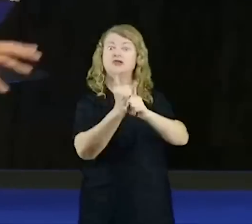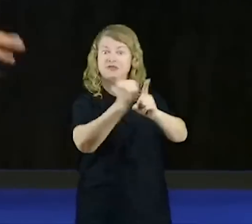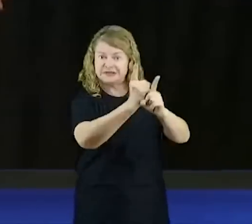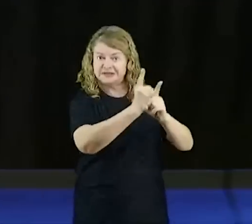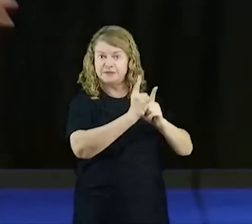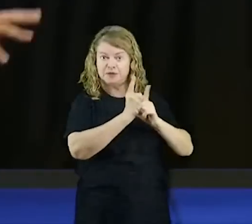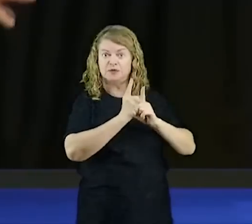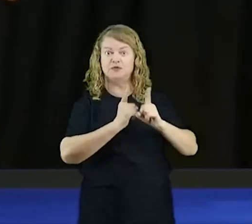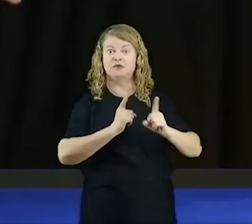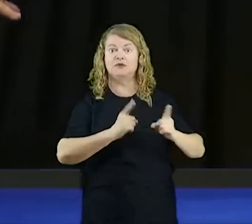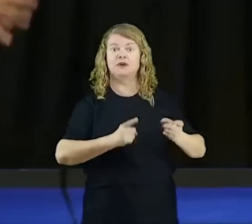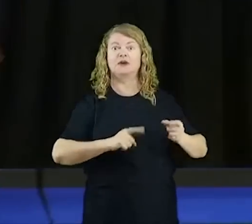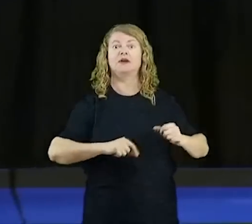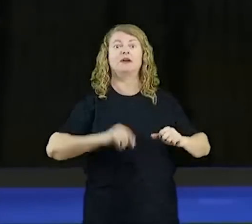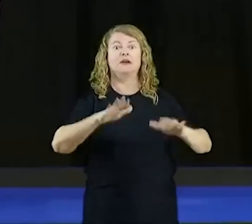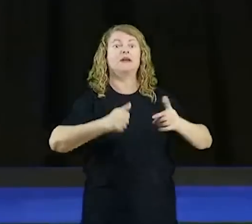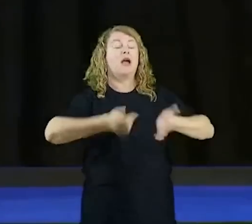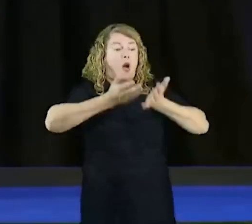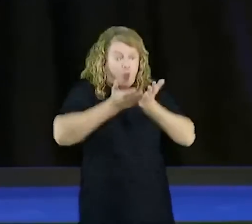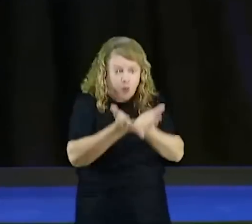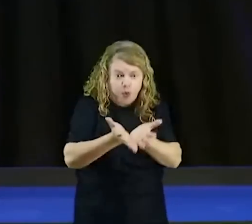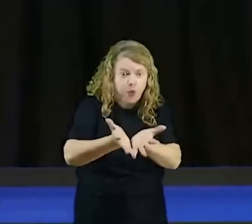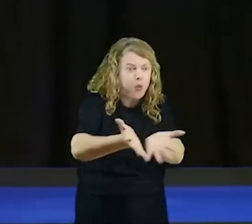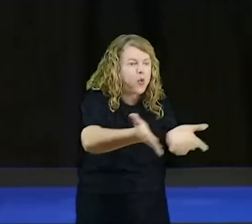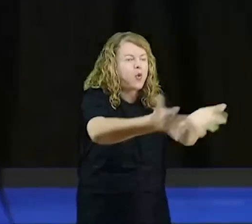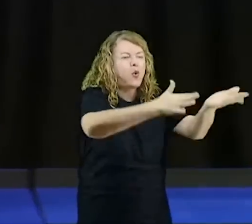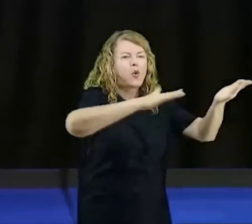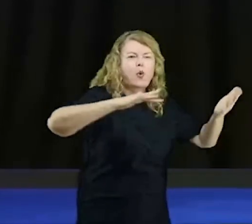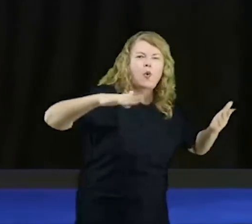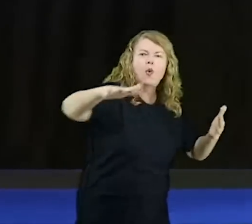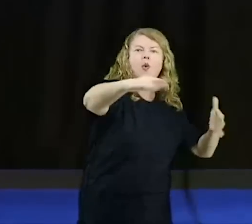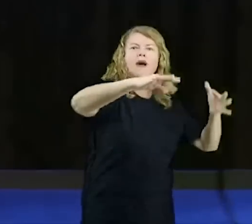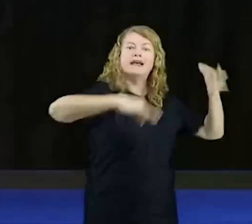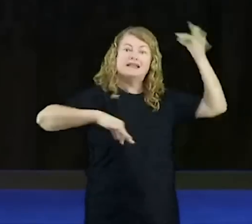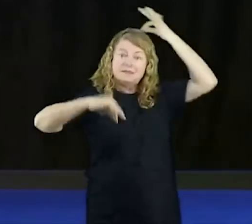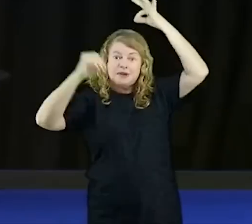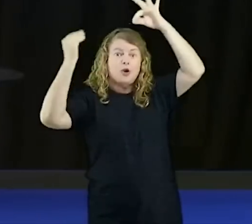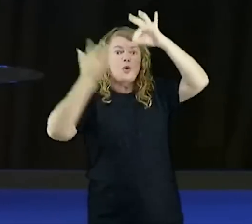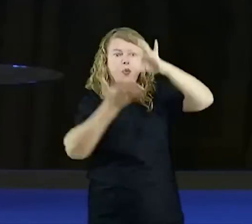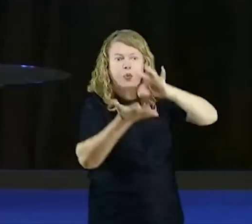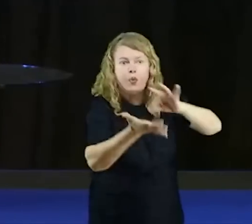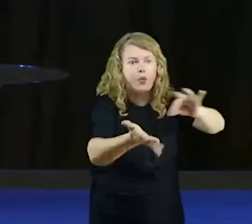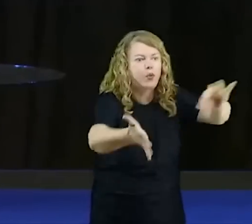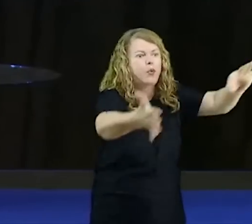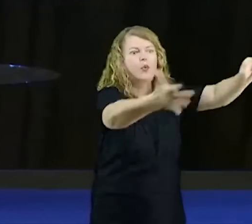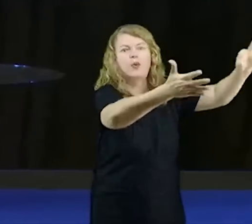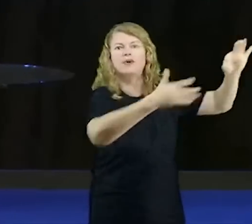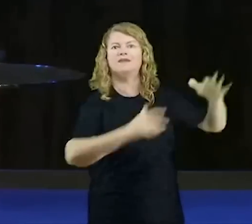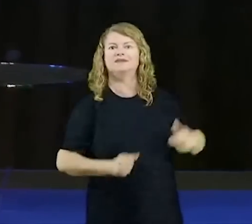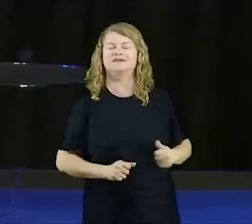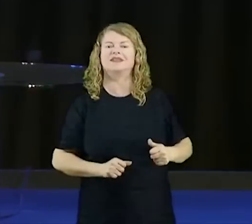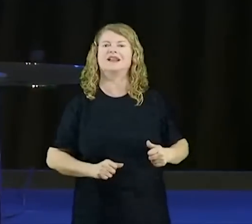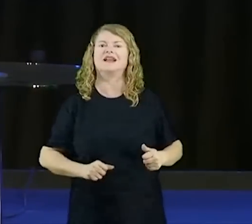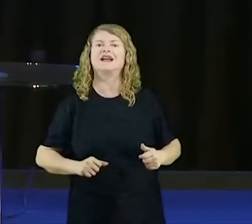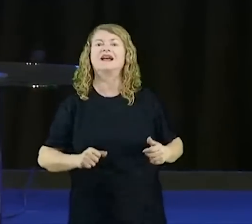sobre eles, o Espírito Santo. Deus, ele pega o homem, como um boneco de barro no Éden, e assoprou na sua